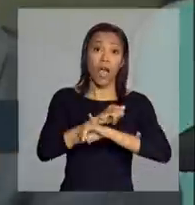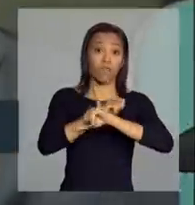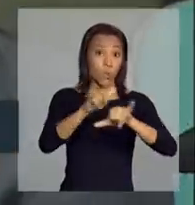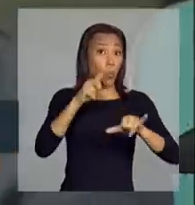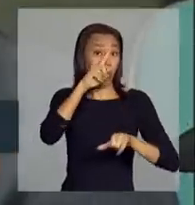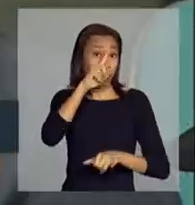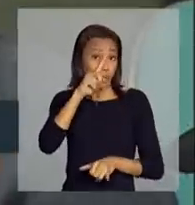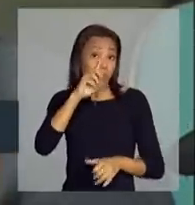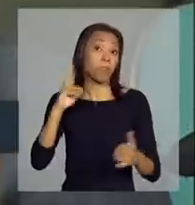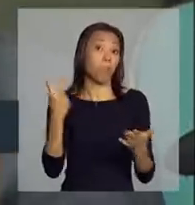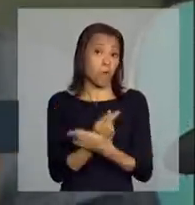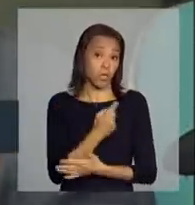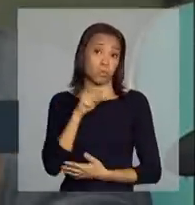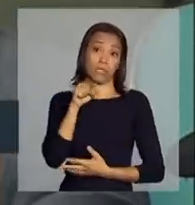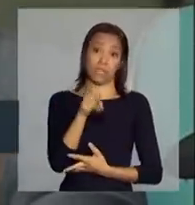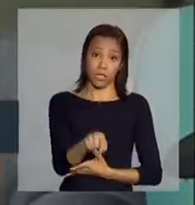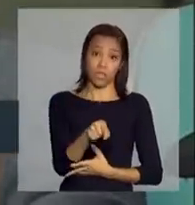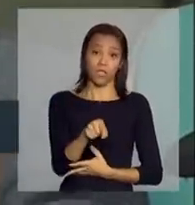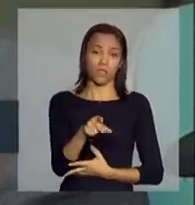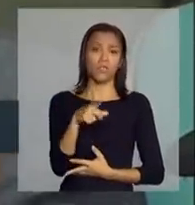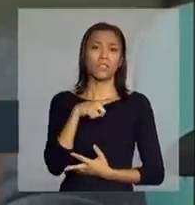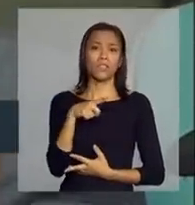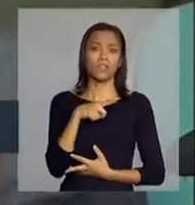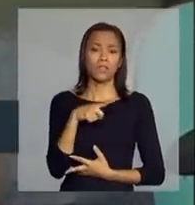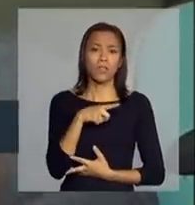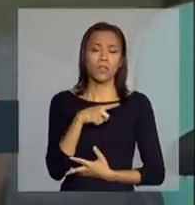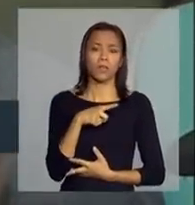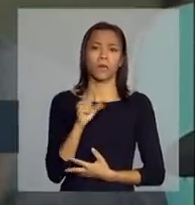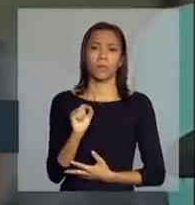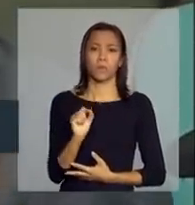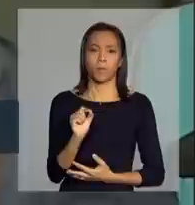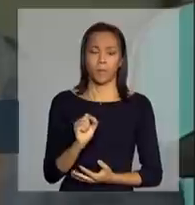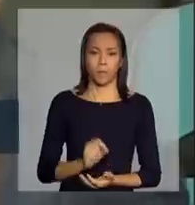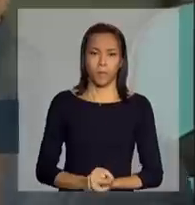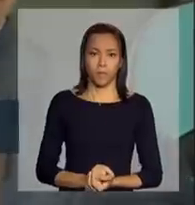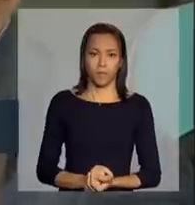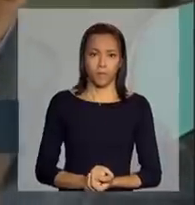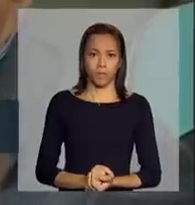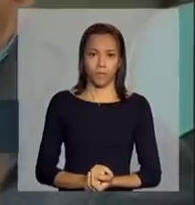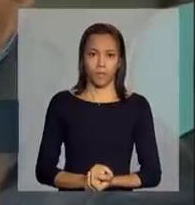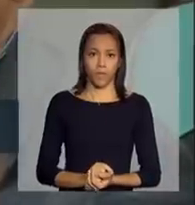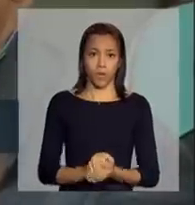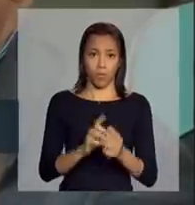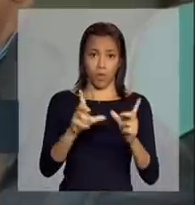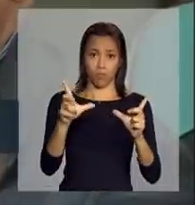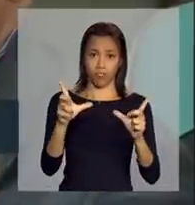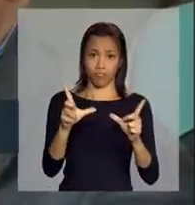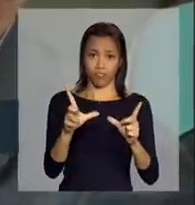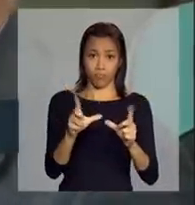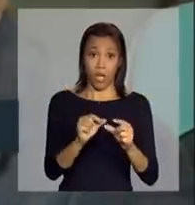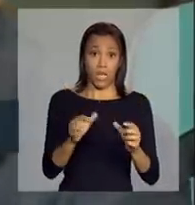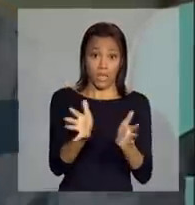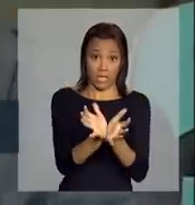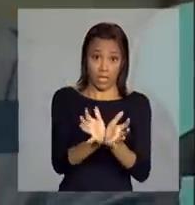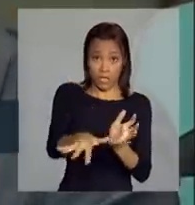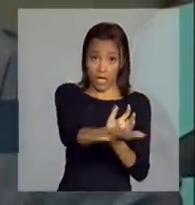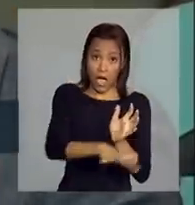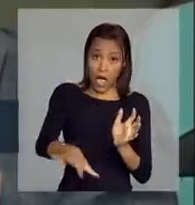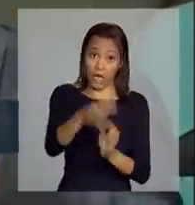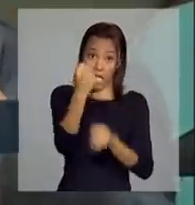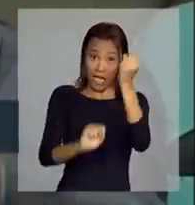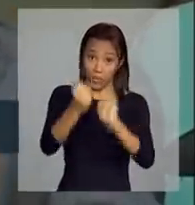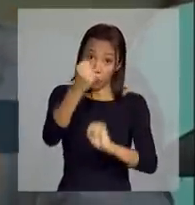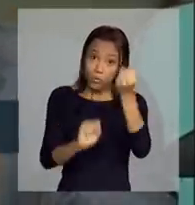o perigo que existe disso aí, de haver uma anidrização do setor, que poderia levar a indústria,